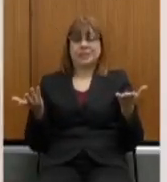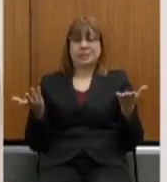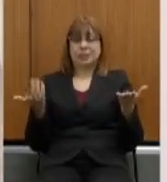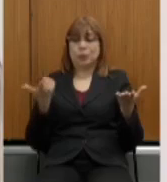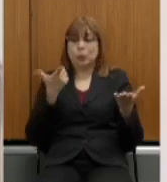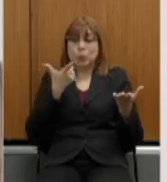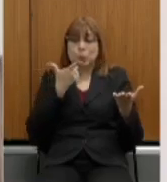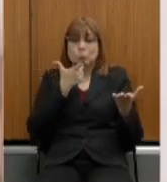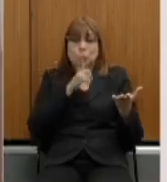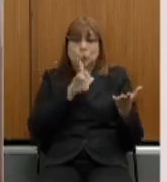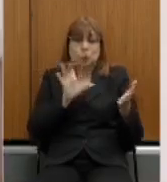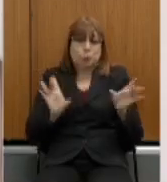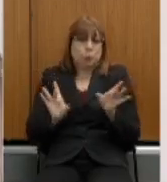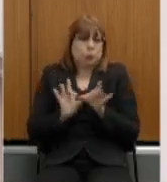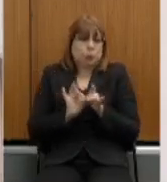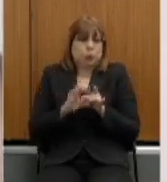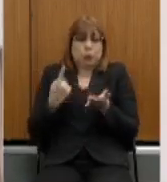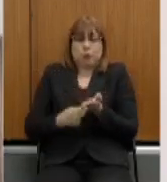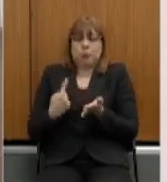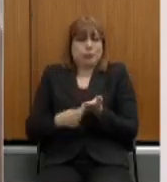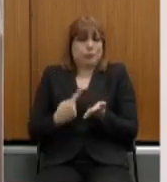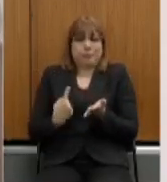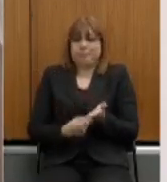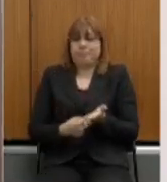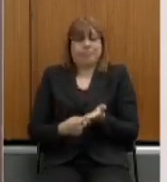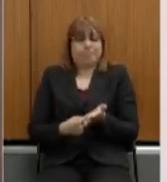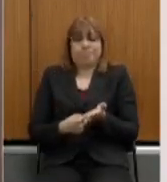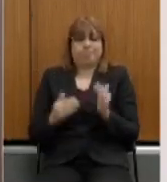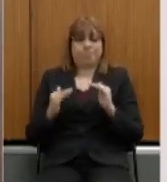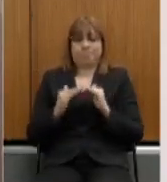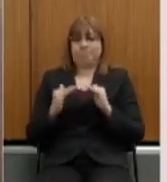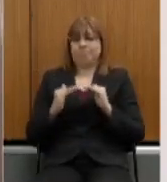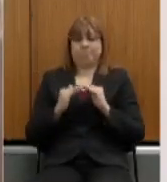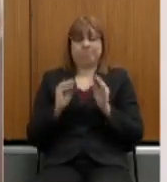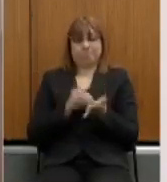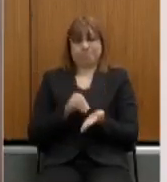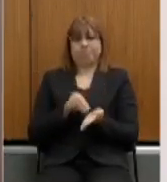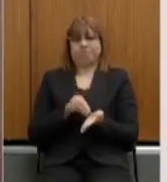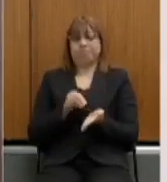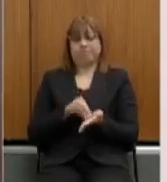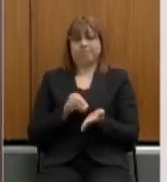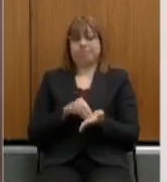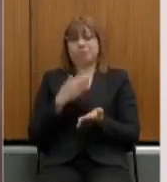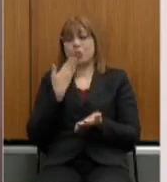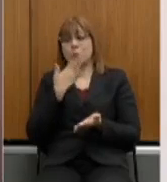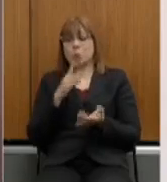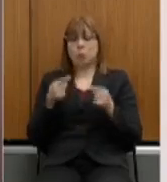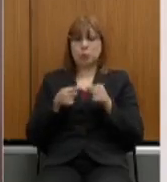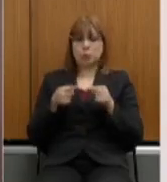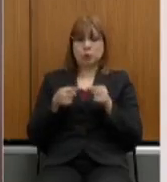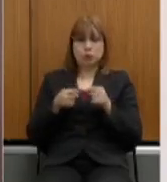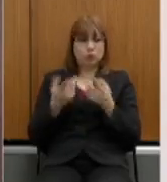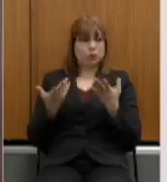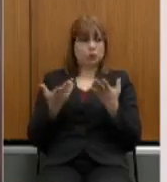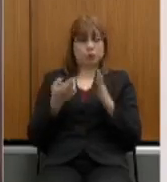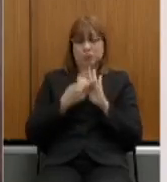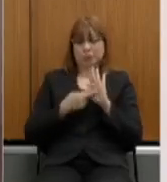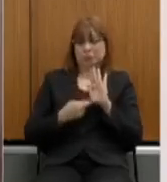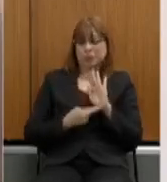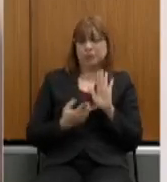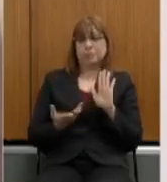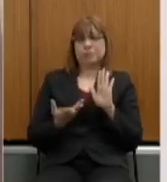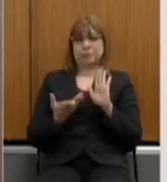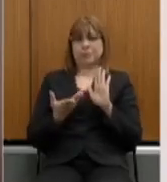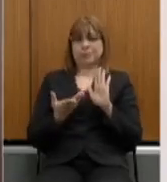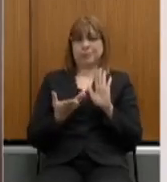consenso entre os governadores a respeito de qual o regime previdenciário seria o